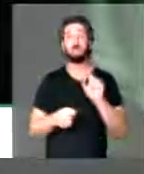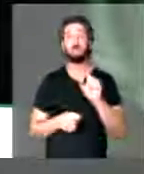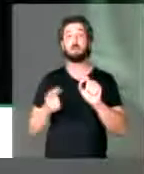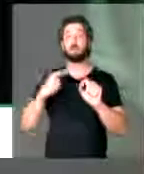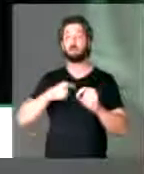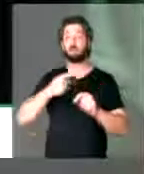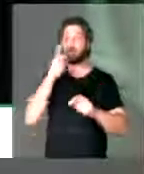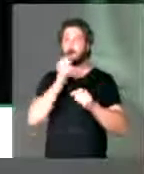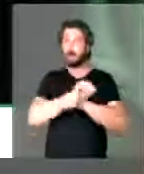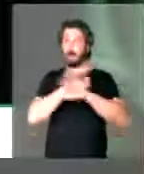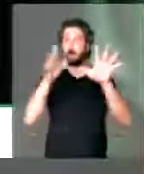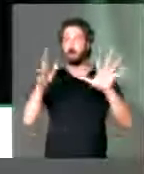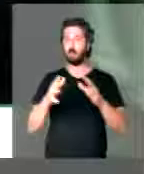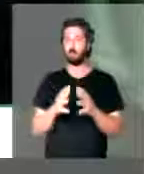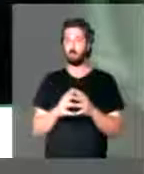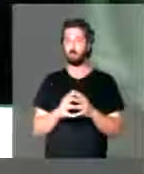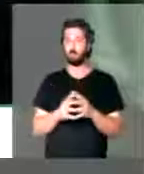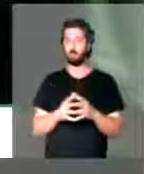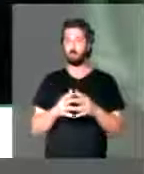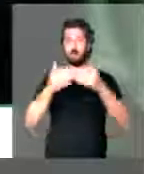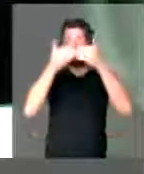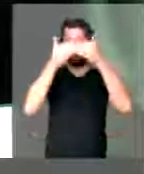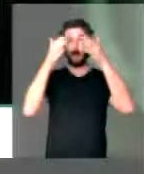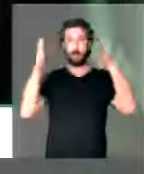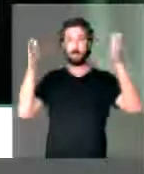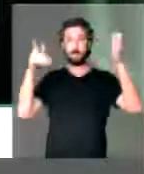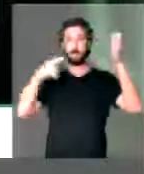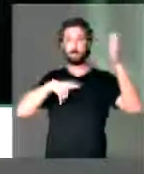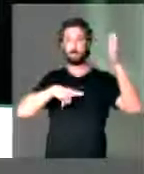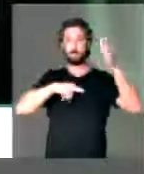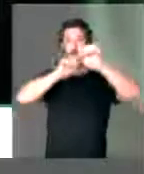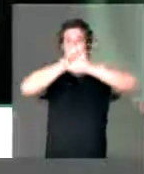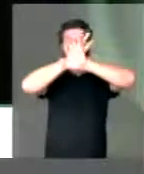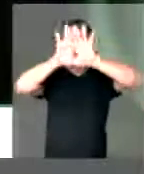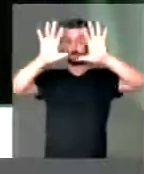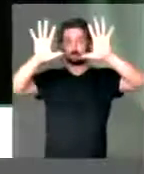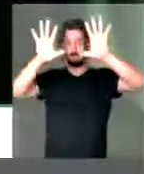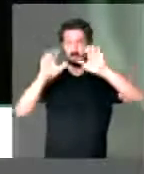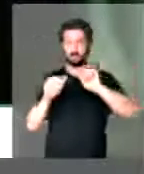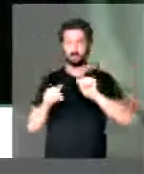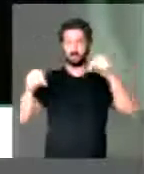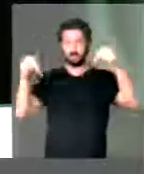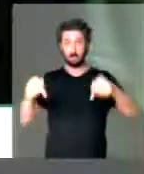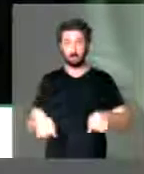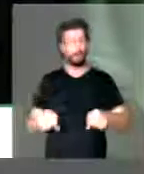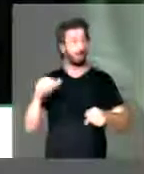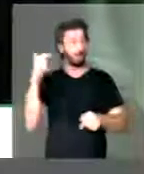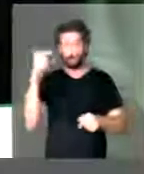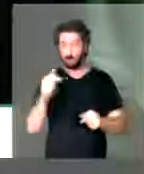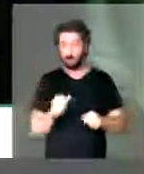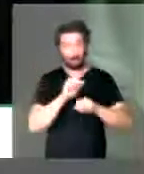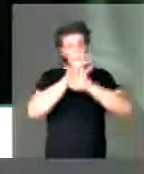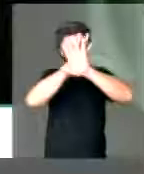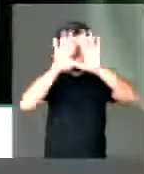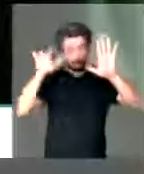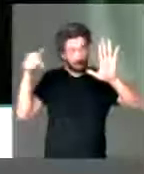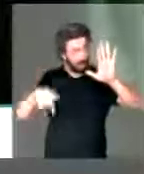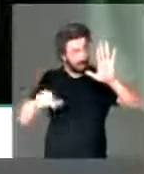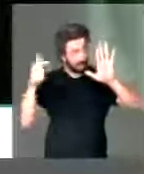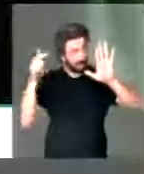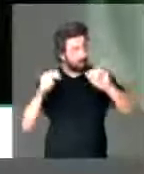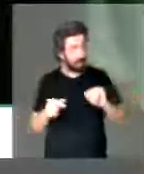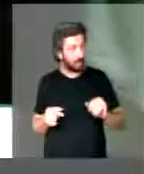franqueza, nós precisamos ser um livro aberto, ter transparência. E aqui não se tem essa transparência